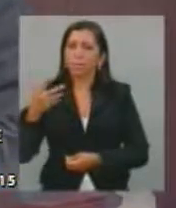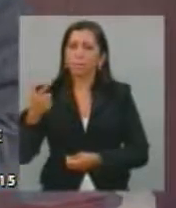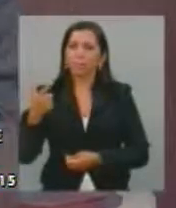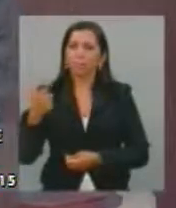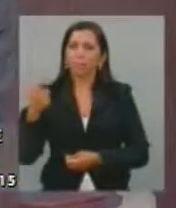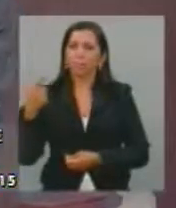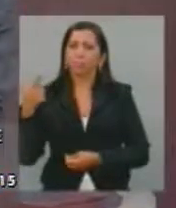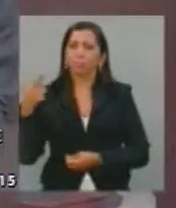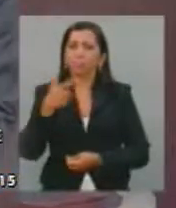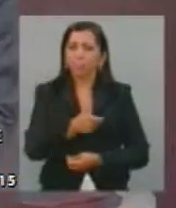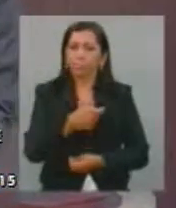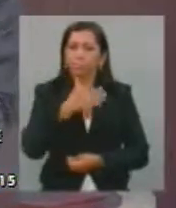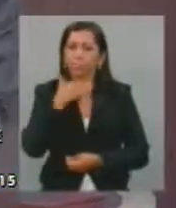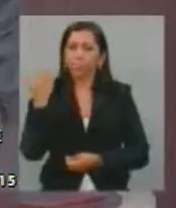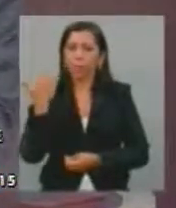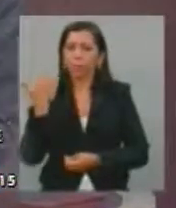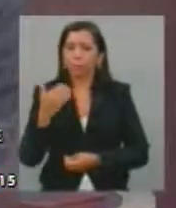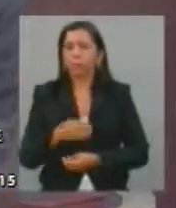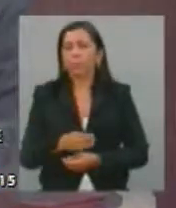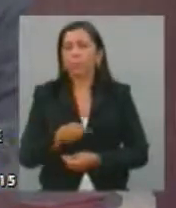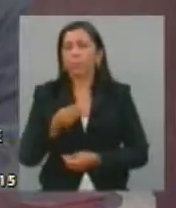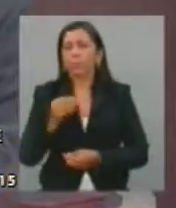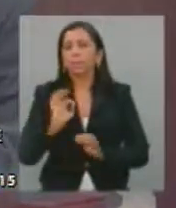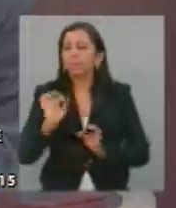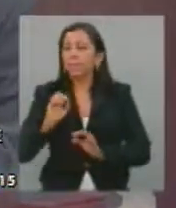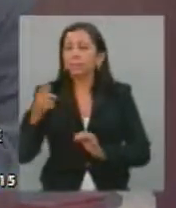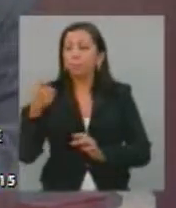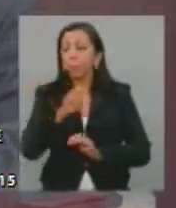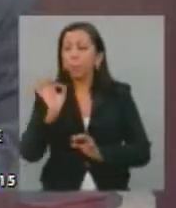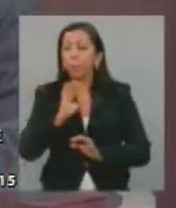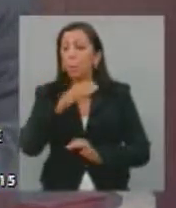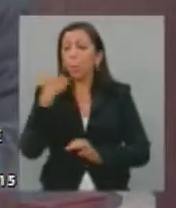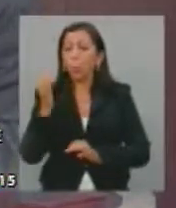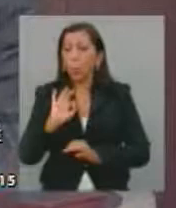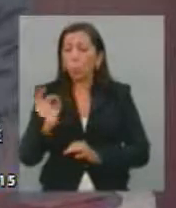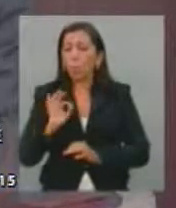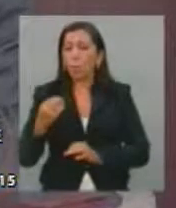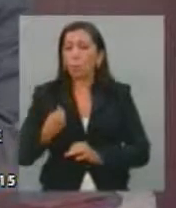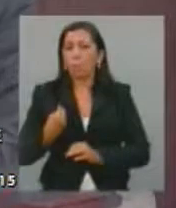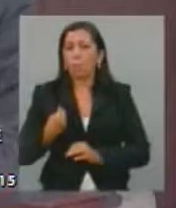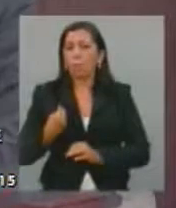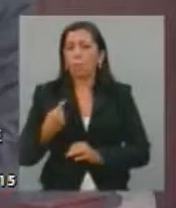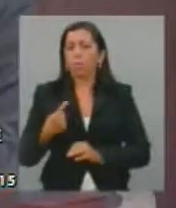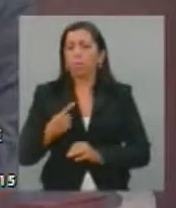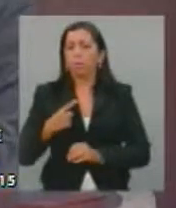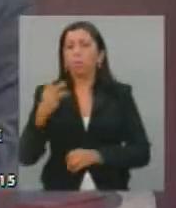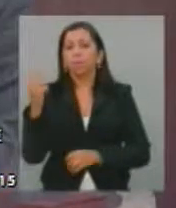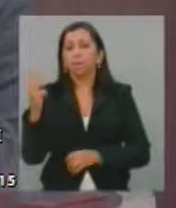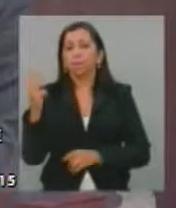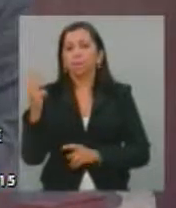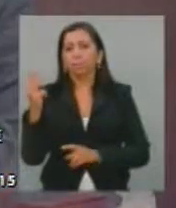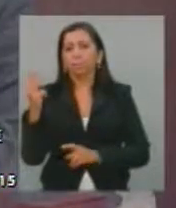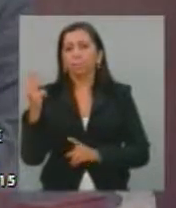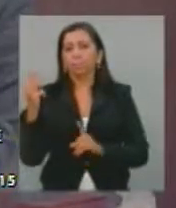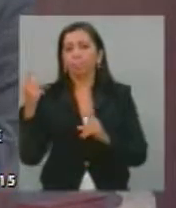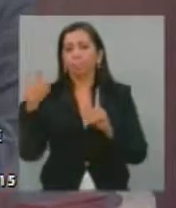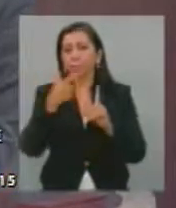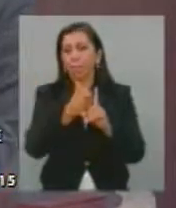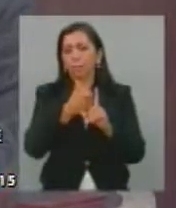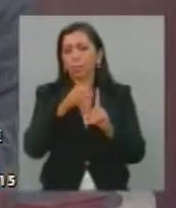sido assassinado. Deputada Silvana. Se não tivesse sido assassinado por três integrantes da PM